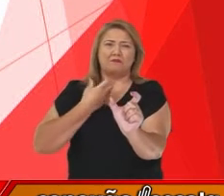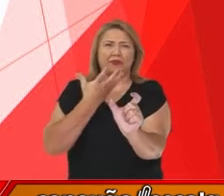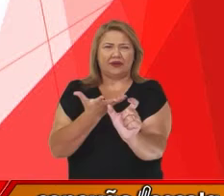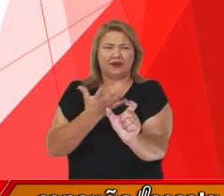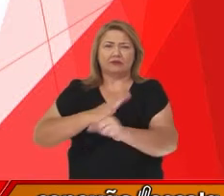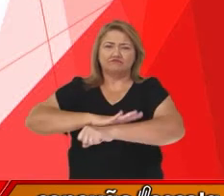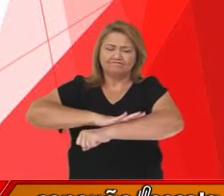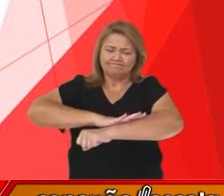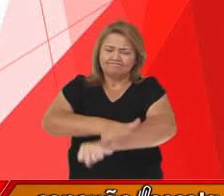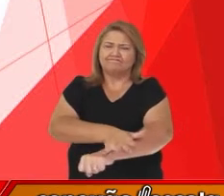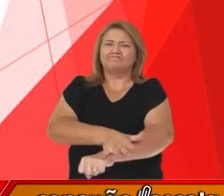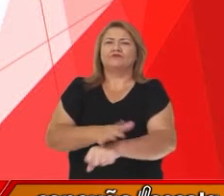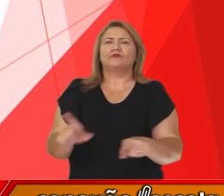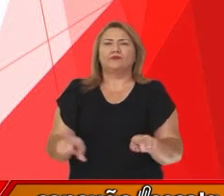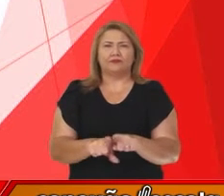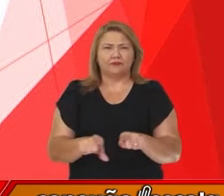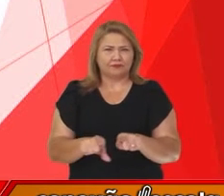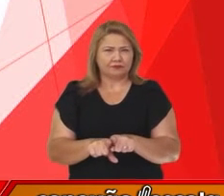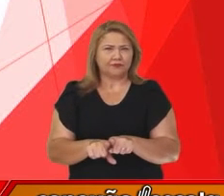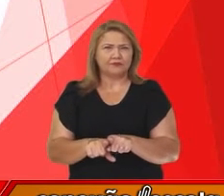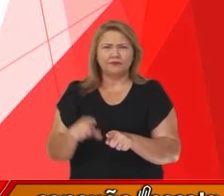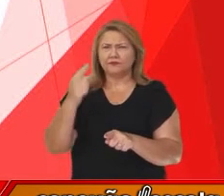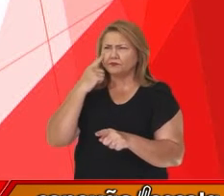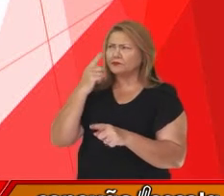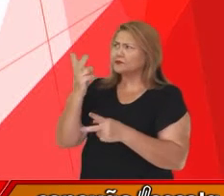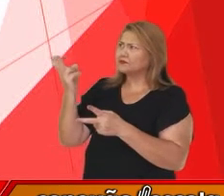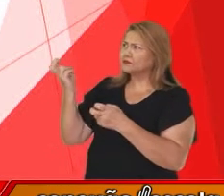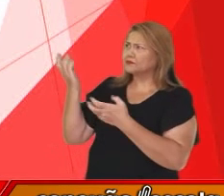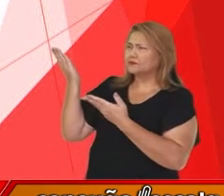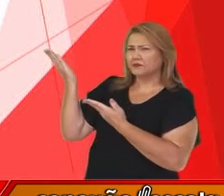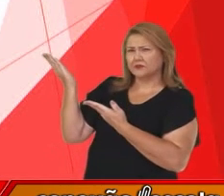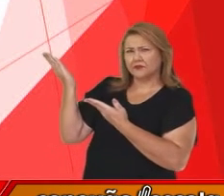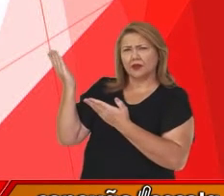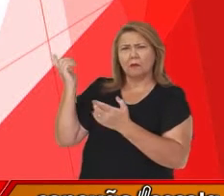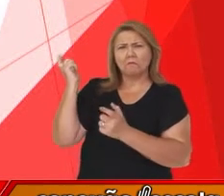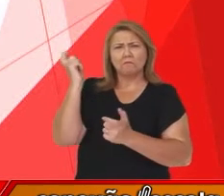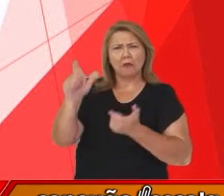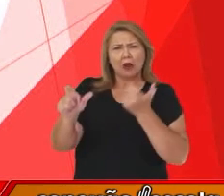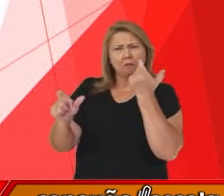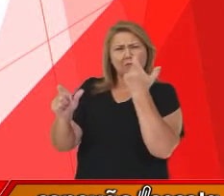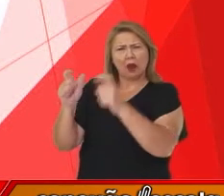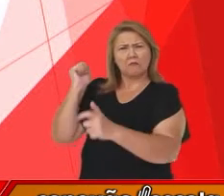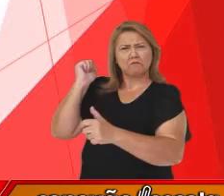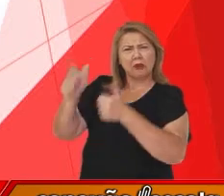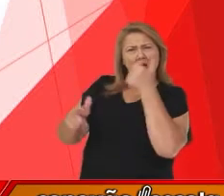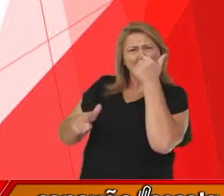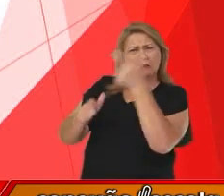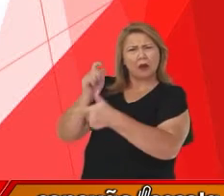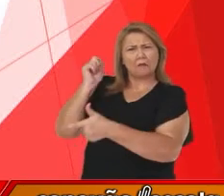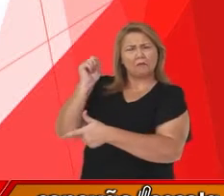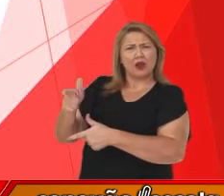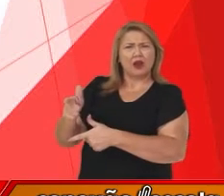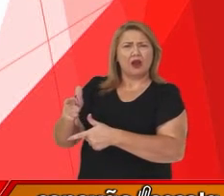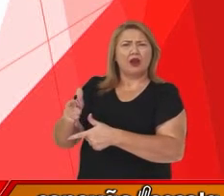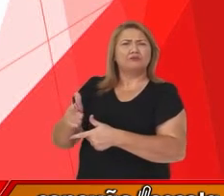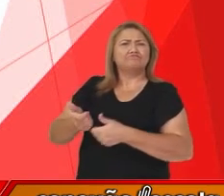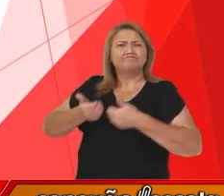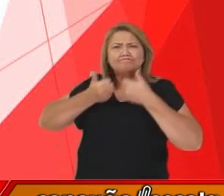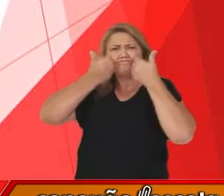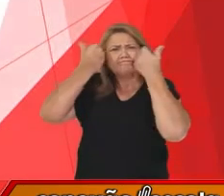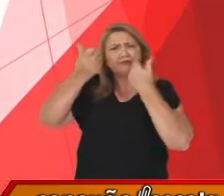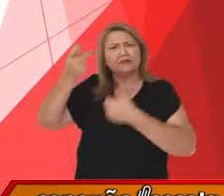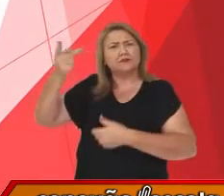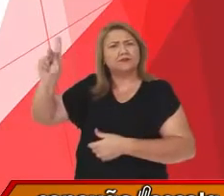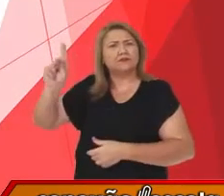falas nós podemos identificar um discurso de ódio dirigido a jornalista por ser negra e nós podemos também